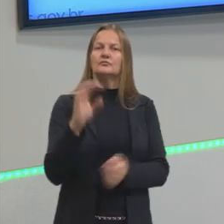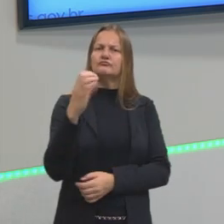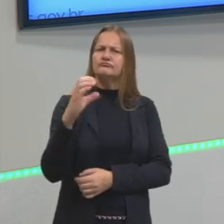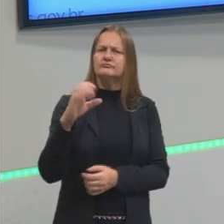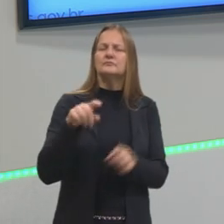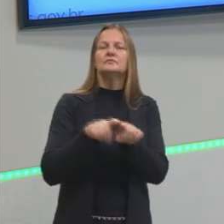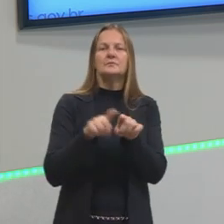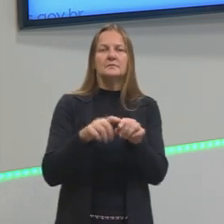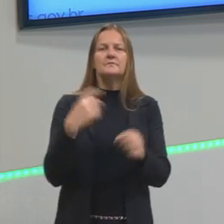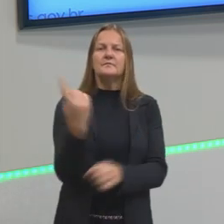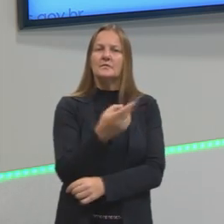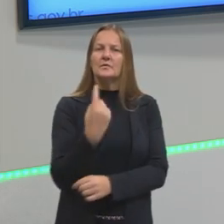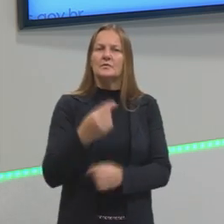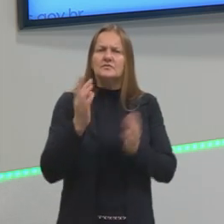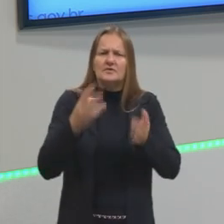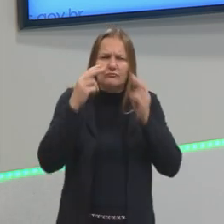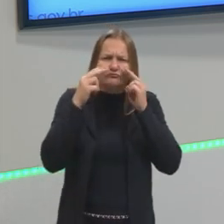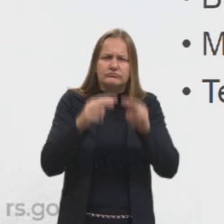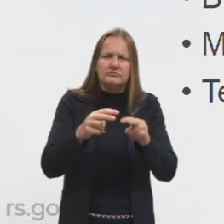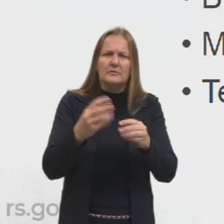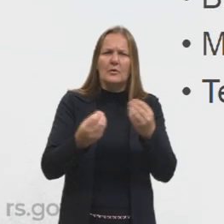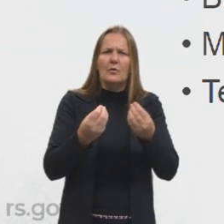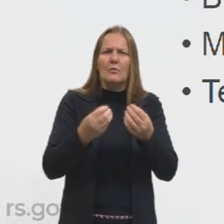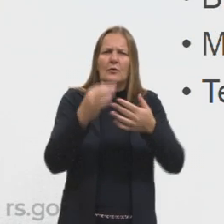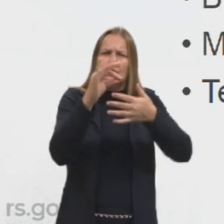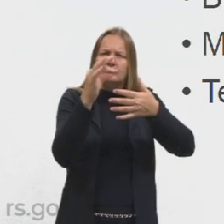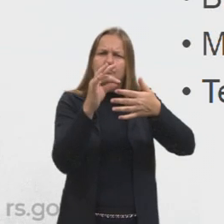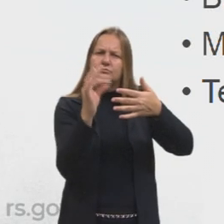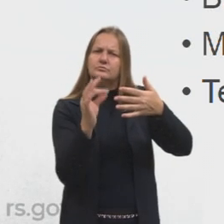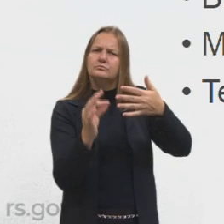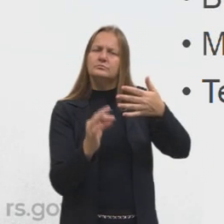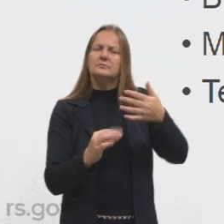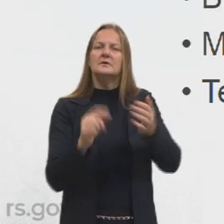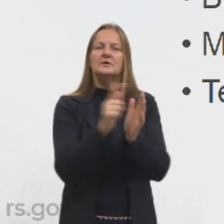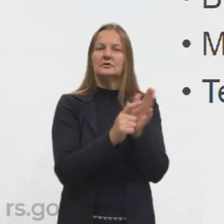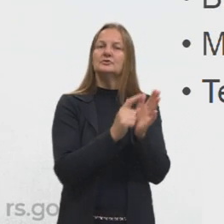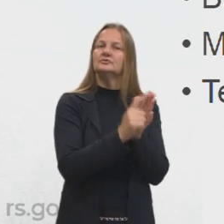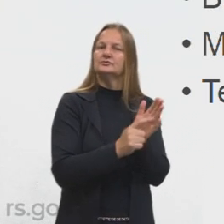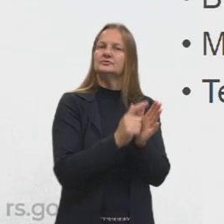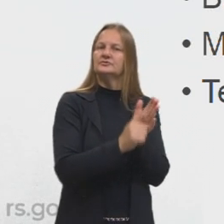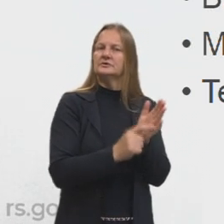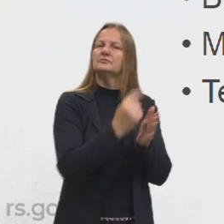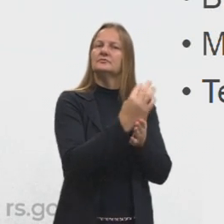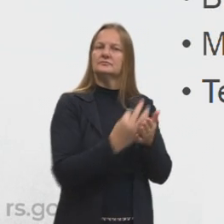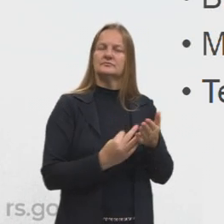viu, né? Então, esses gêneros, esses exemplos,